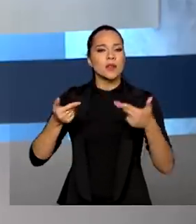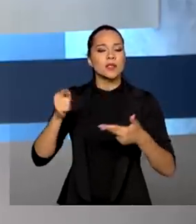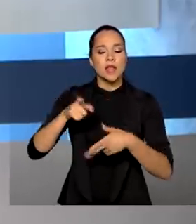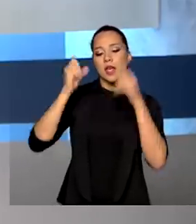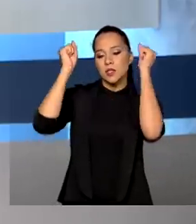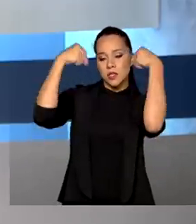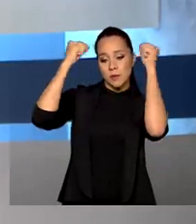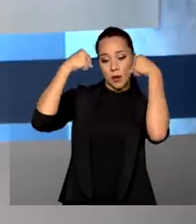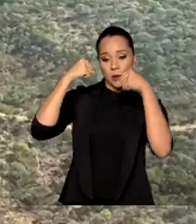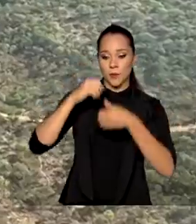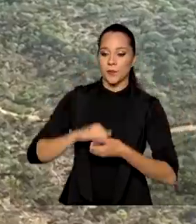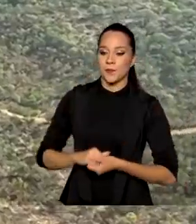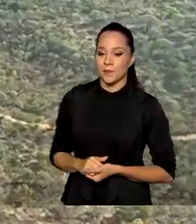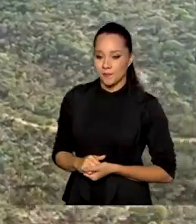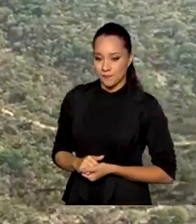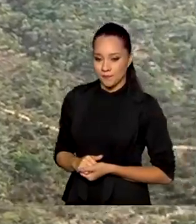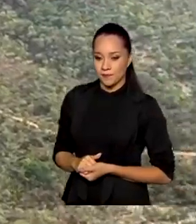Vamos ver.